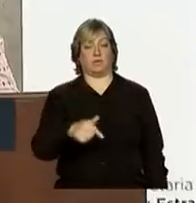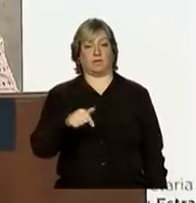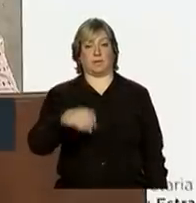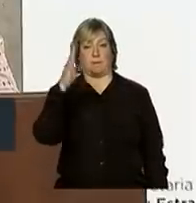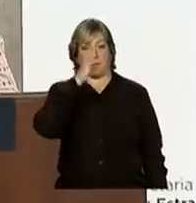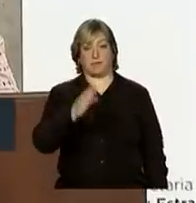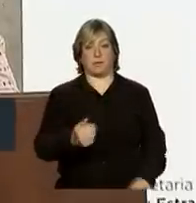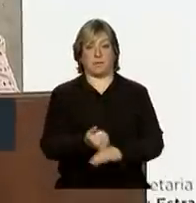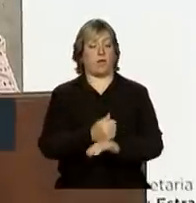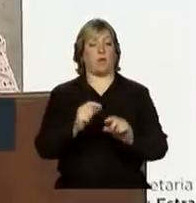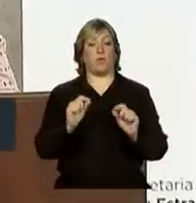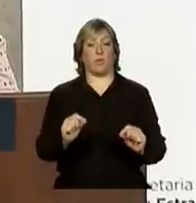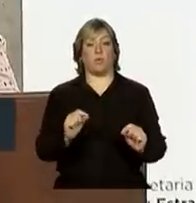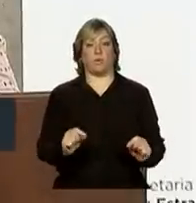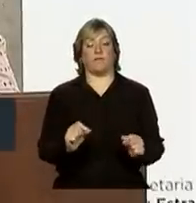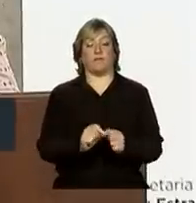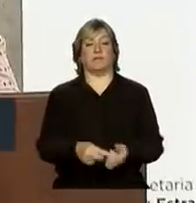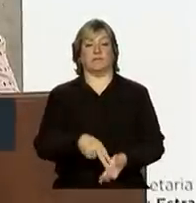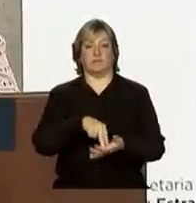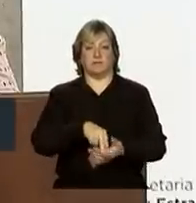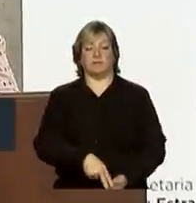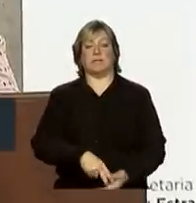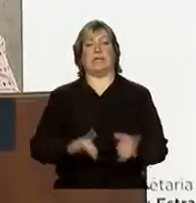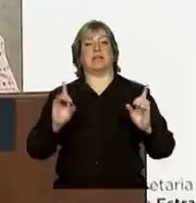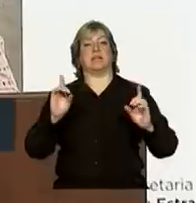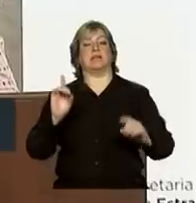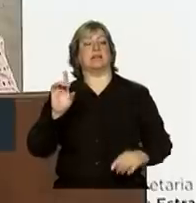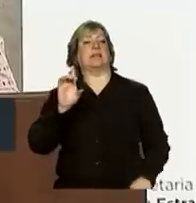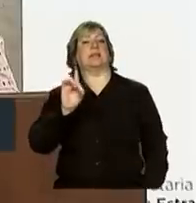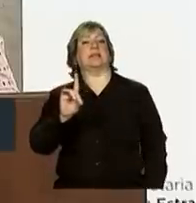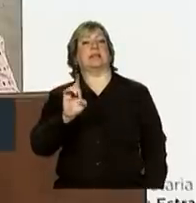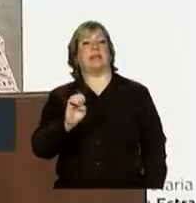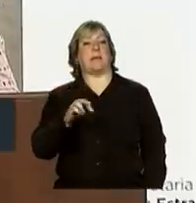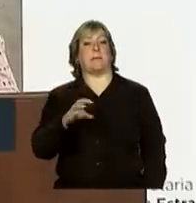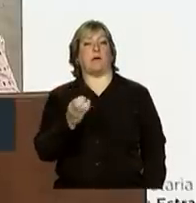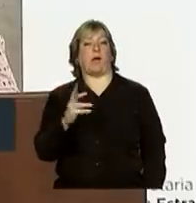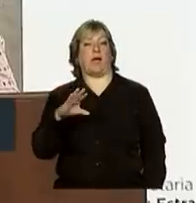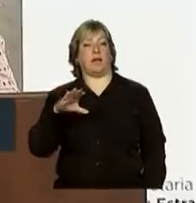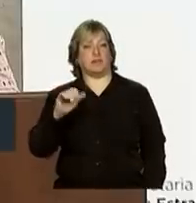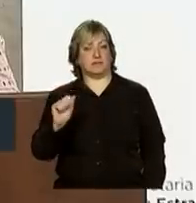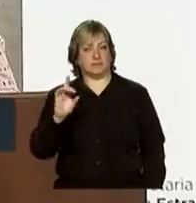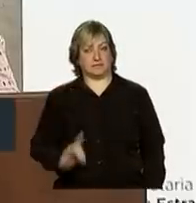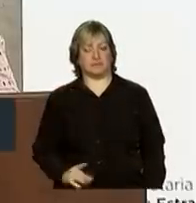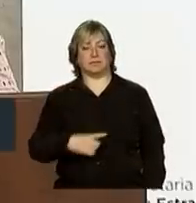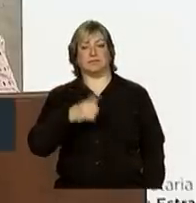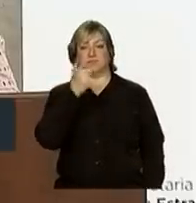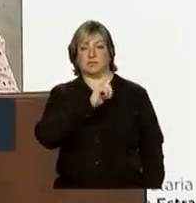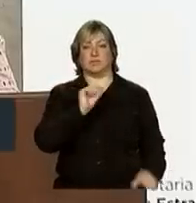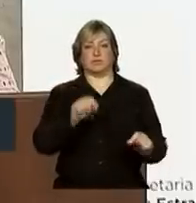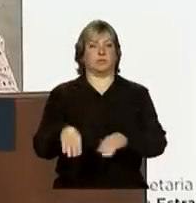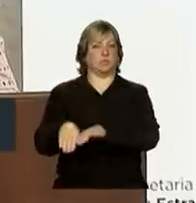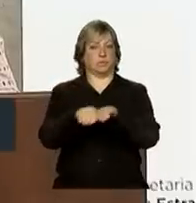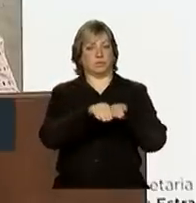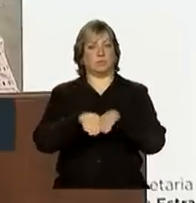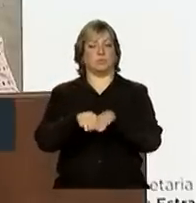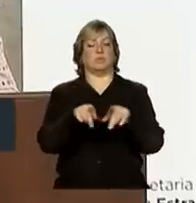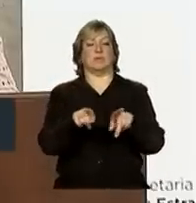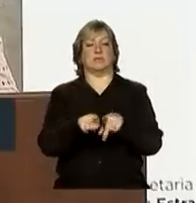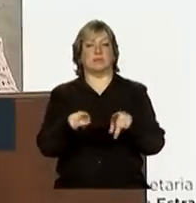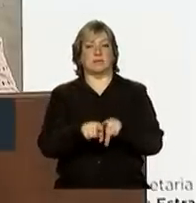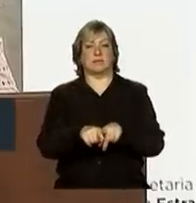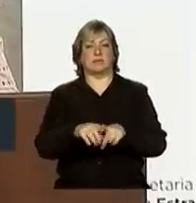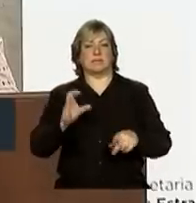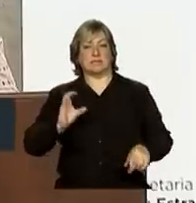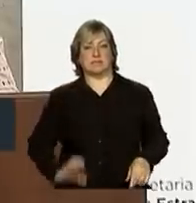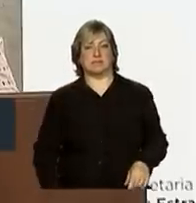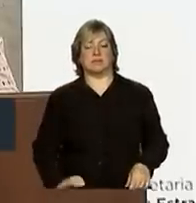melhor é consolidar a democracia, inovando nos modelos de participação cidadã. E